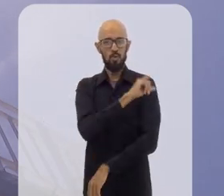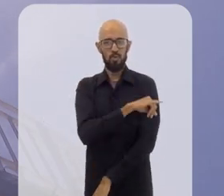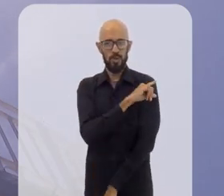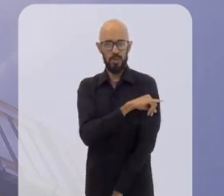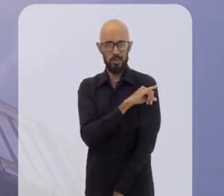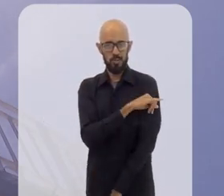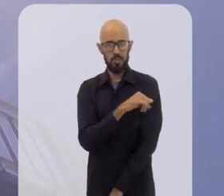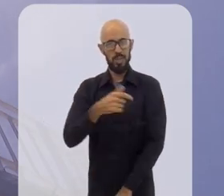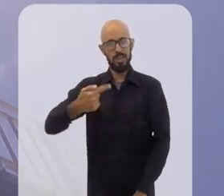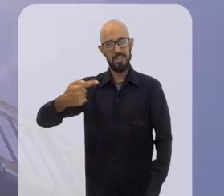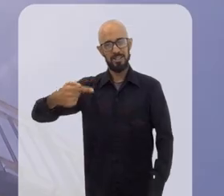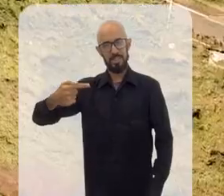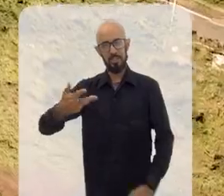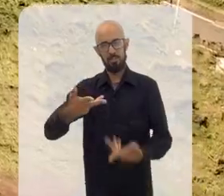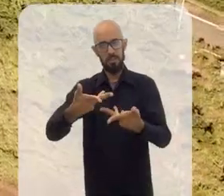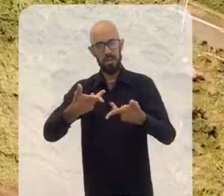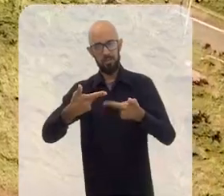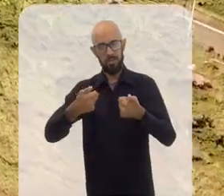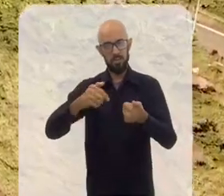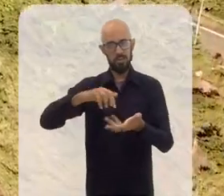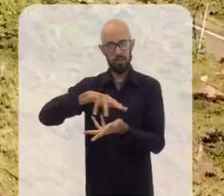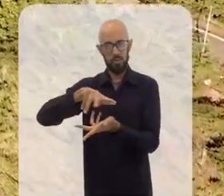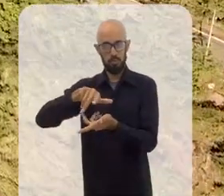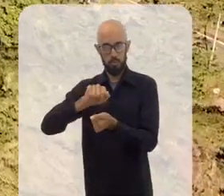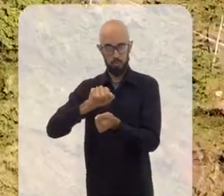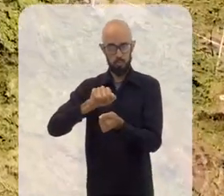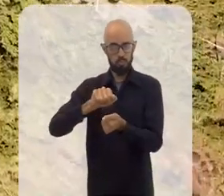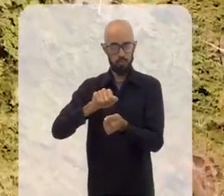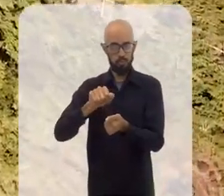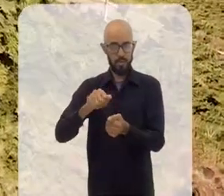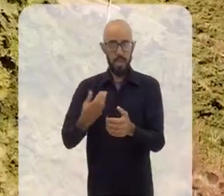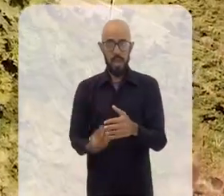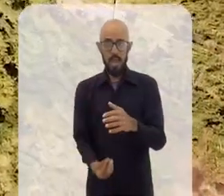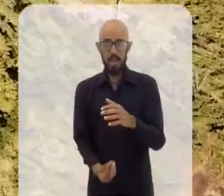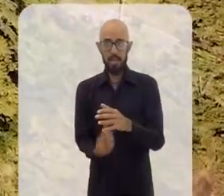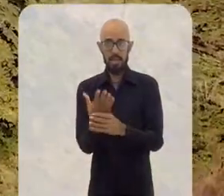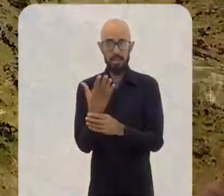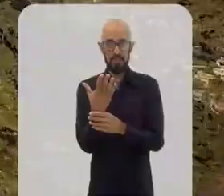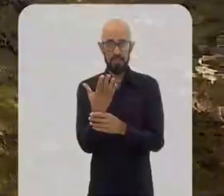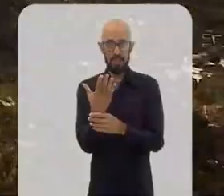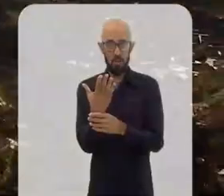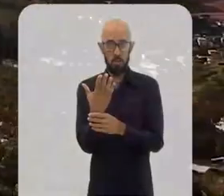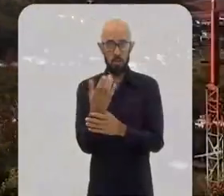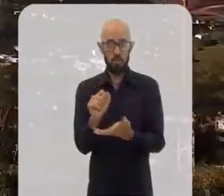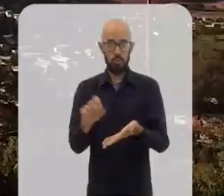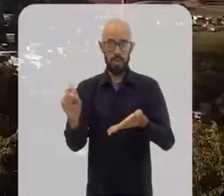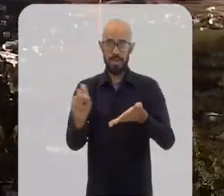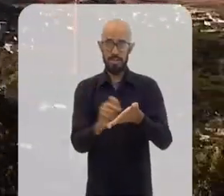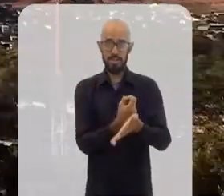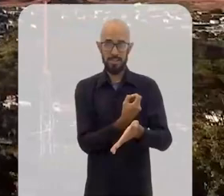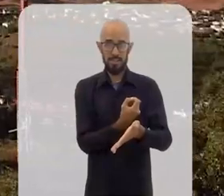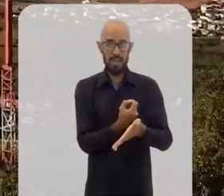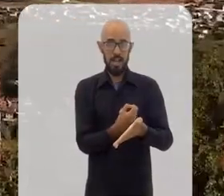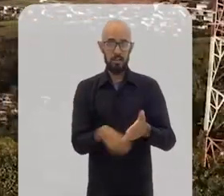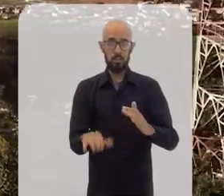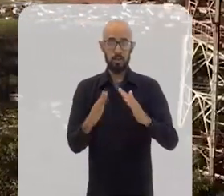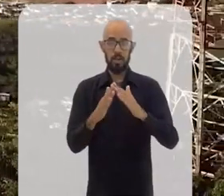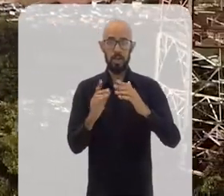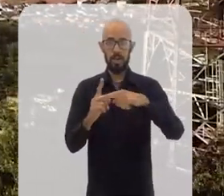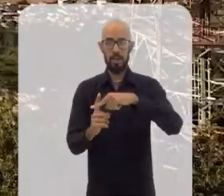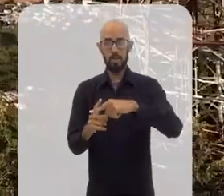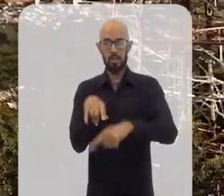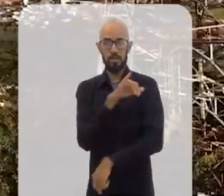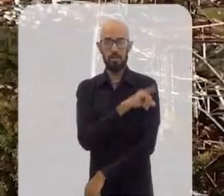do Cristo Redentor da capital, considerado uma das sete maravilhas do mundo moderno. A cerimônia de geminação